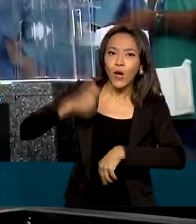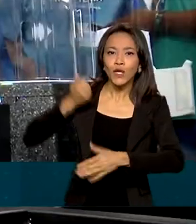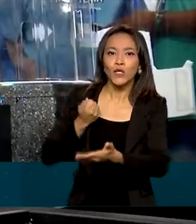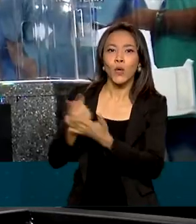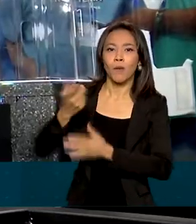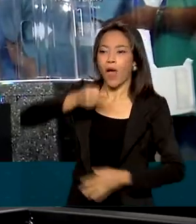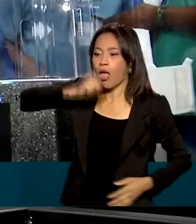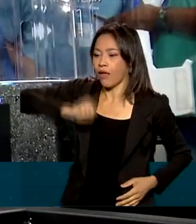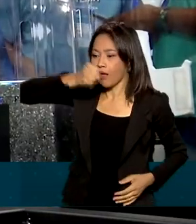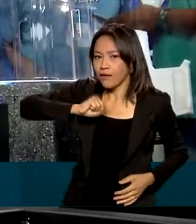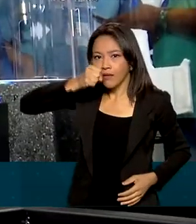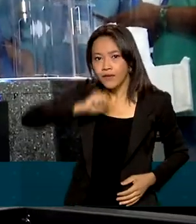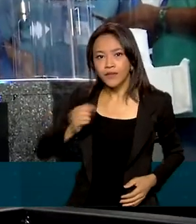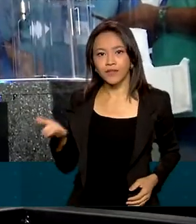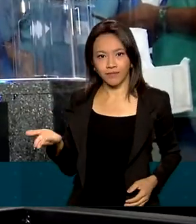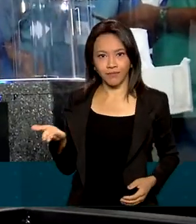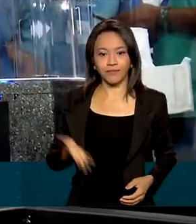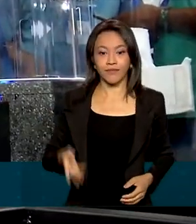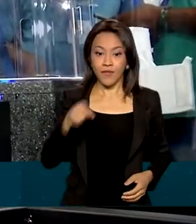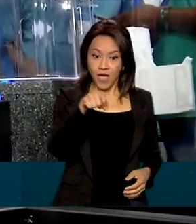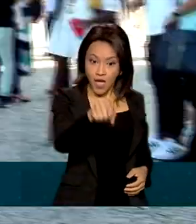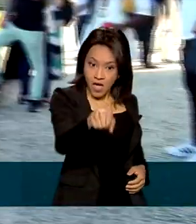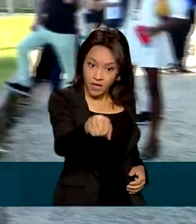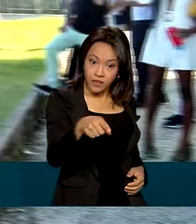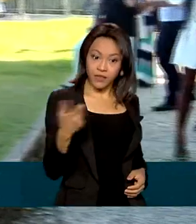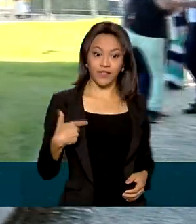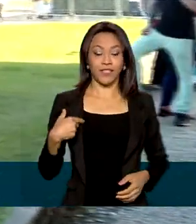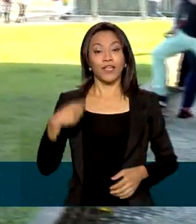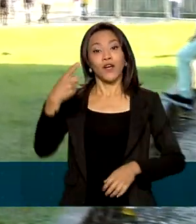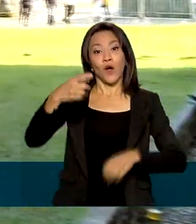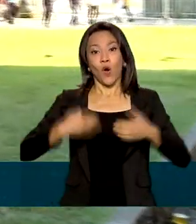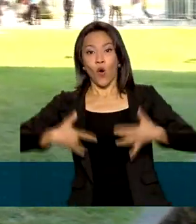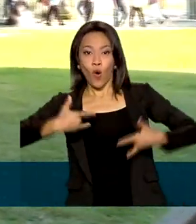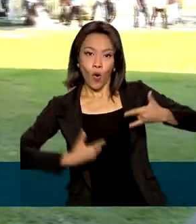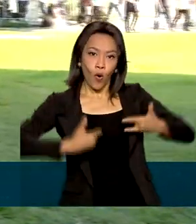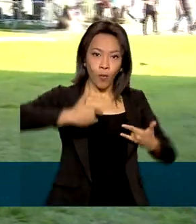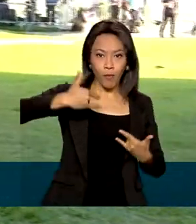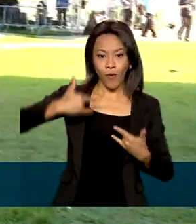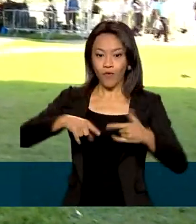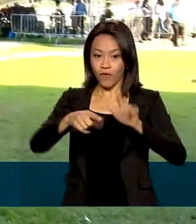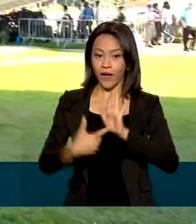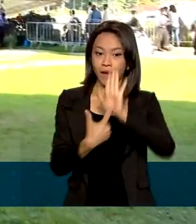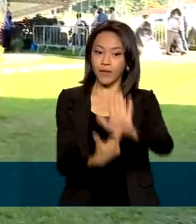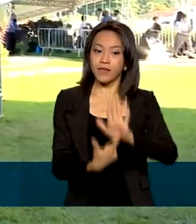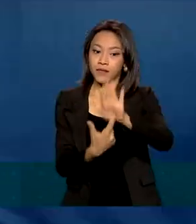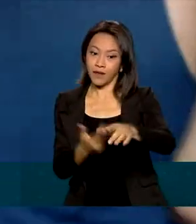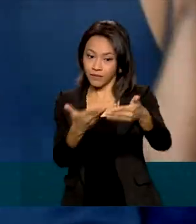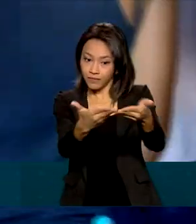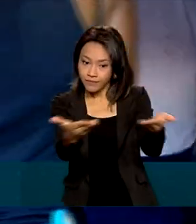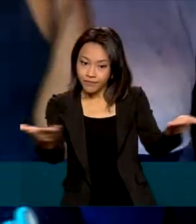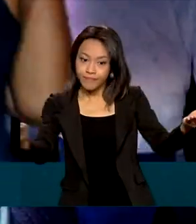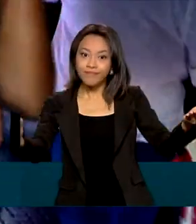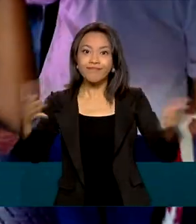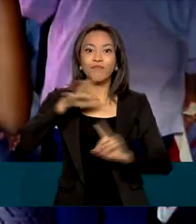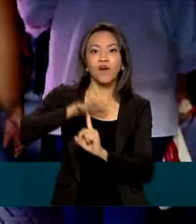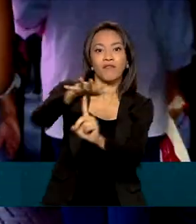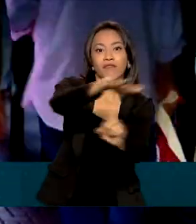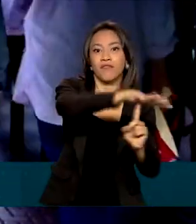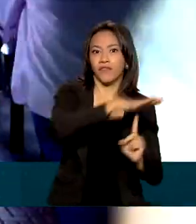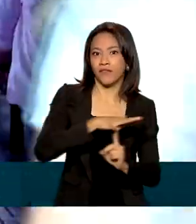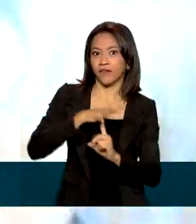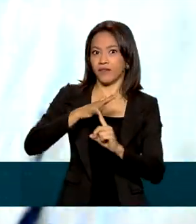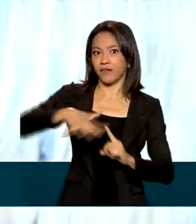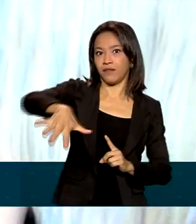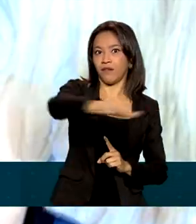sorvete. Tecnologias como o robô de gelo foram apresentadas na Rio Innovation Week, maior evento de